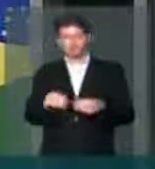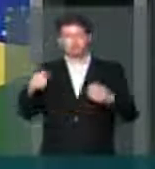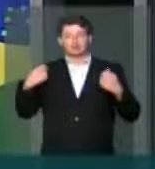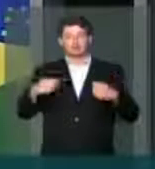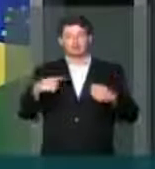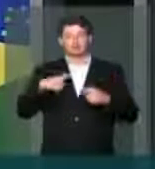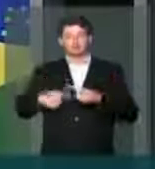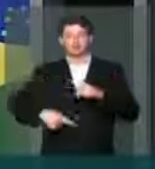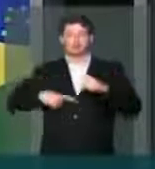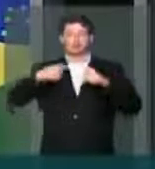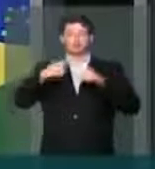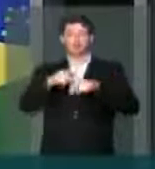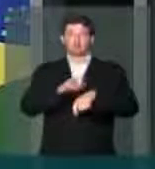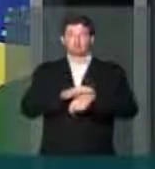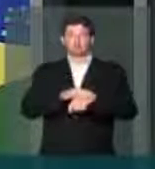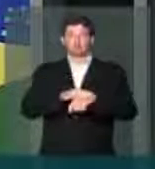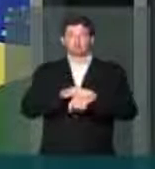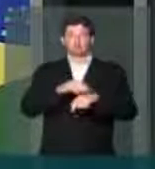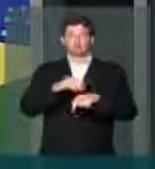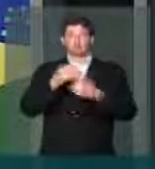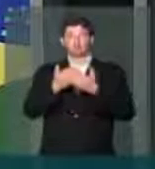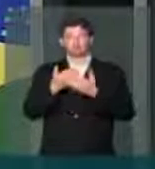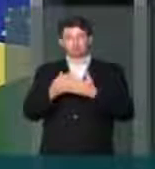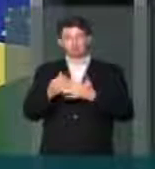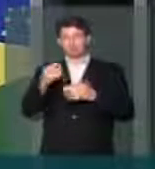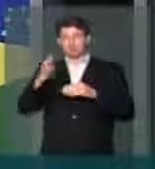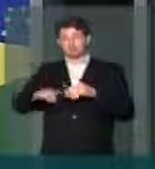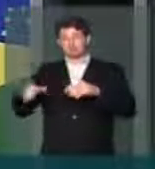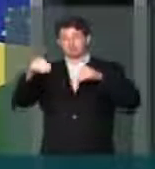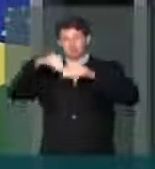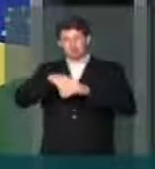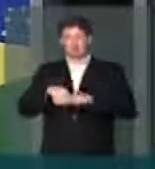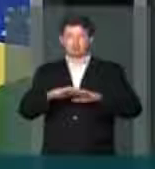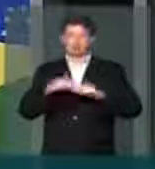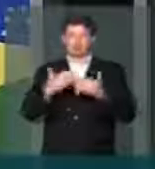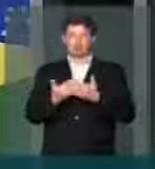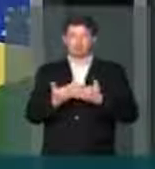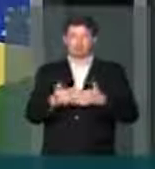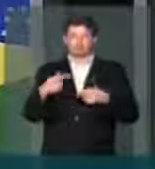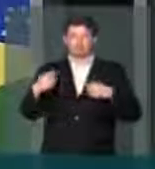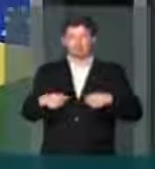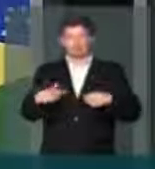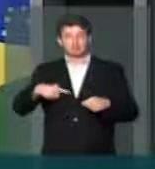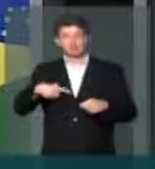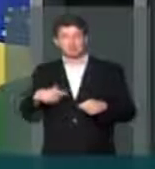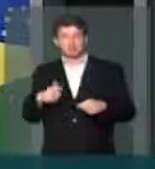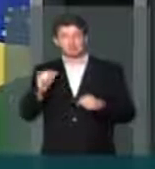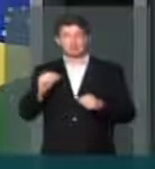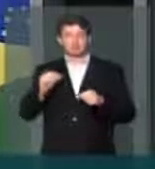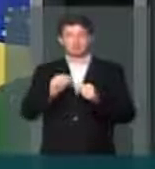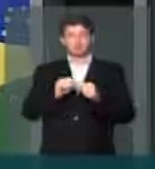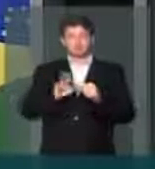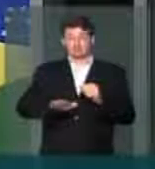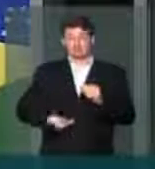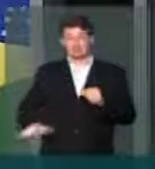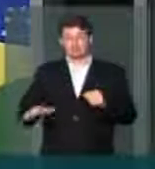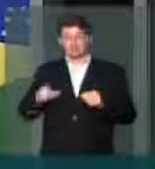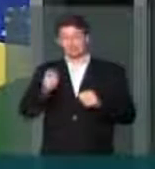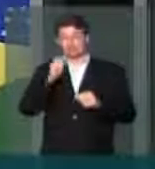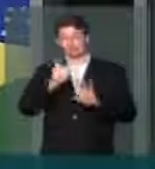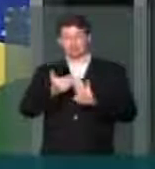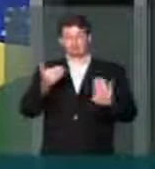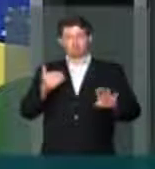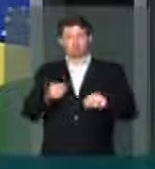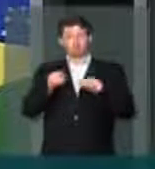necessário aumentar dias letivos, sim, para manter essas crianças na escola, que é necessário para tirar as crianças das drogas.